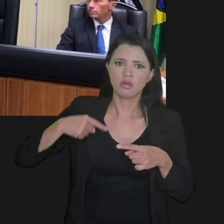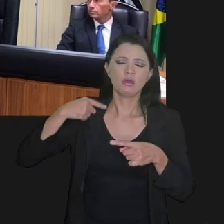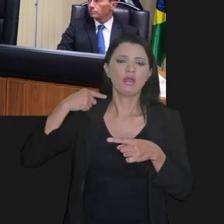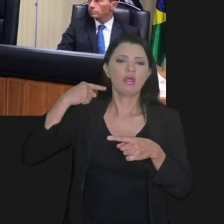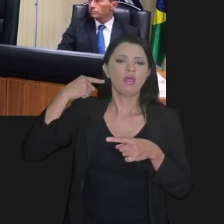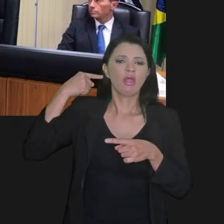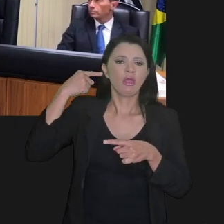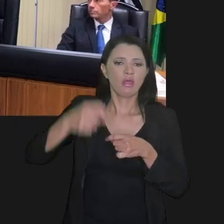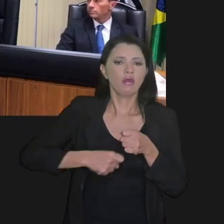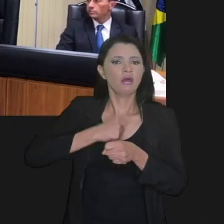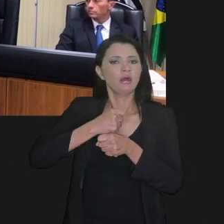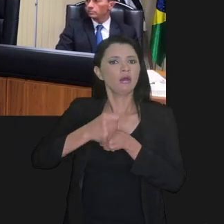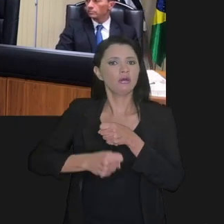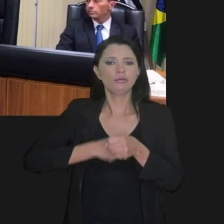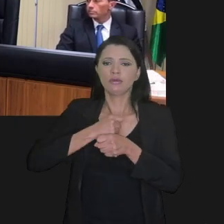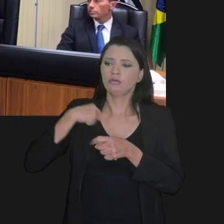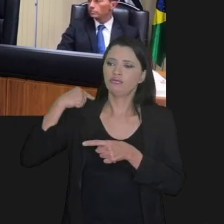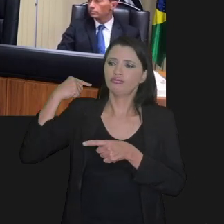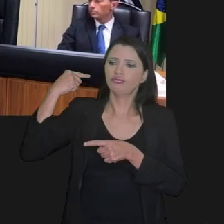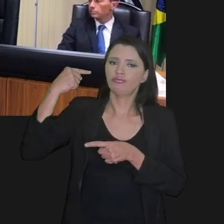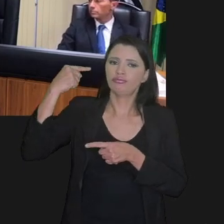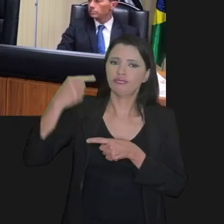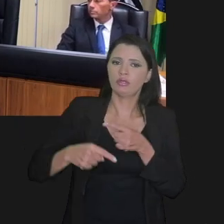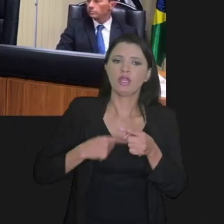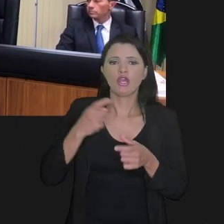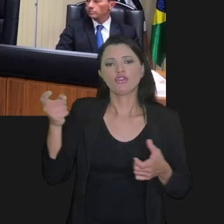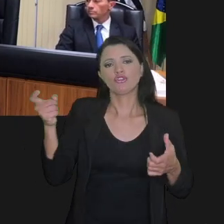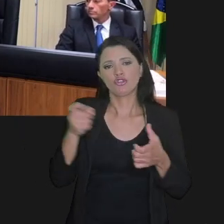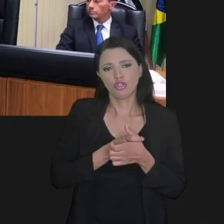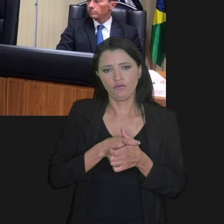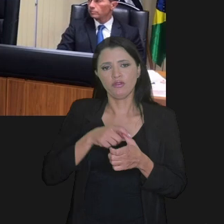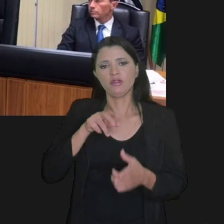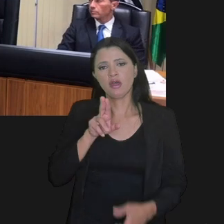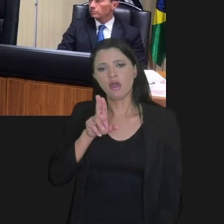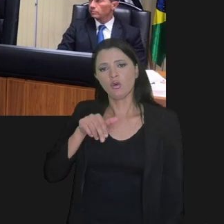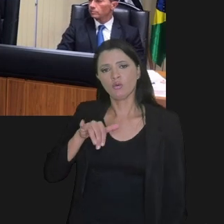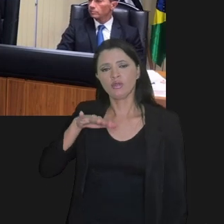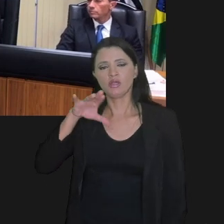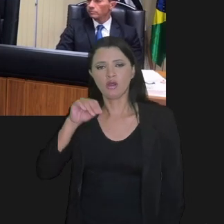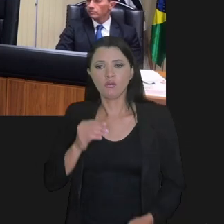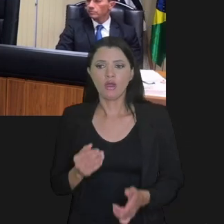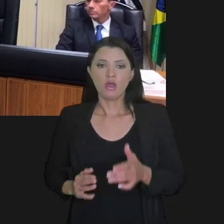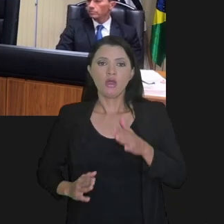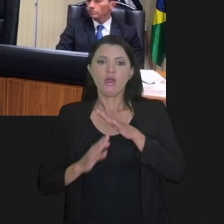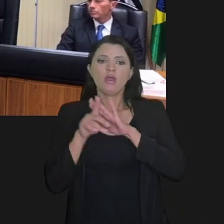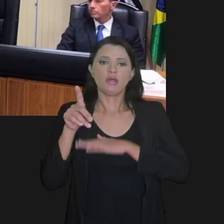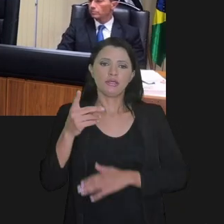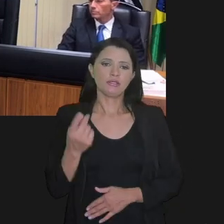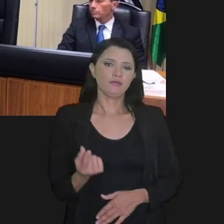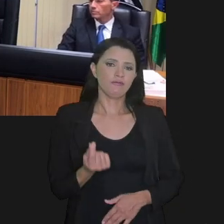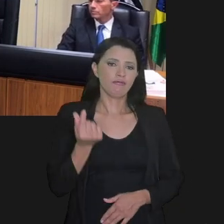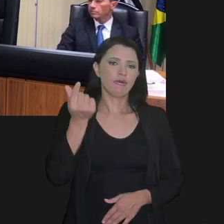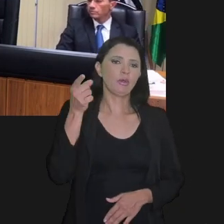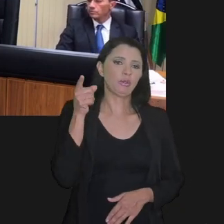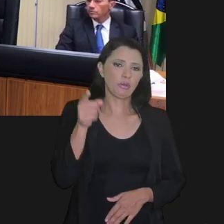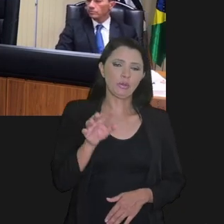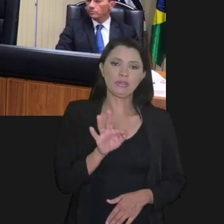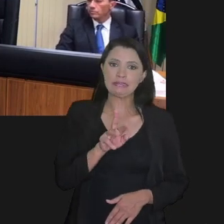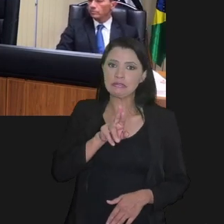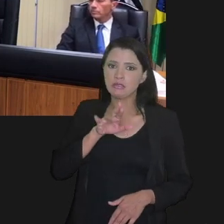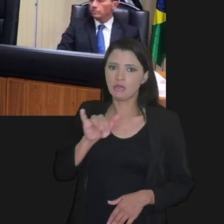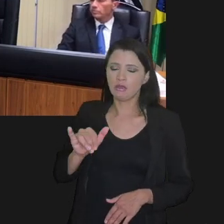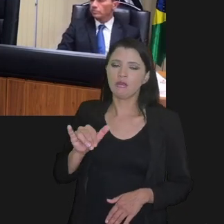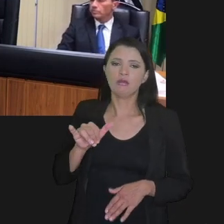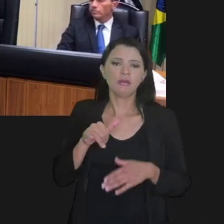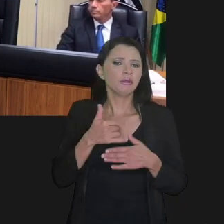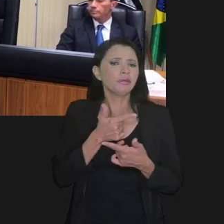Ano após ano, eles iam se acumulando na dívida ativa da União, que chegou a esse valor trilhardário,